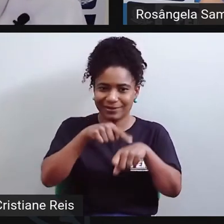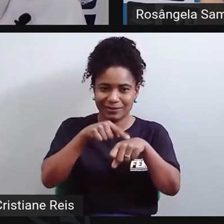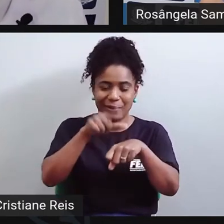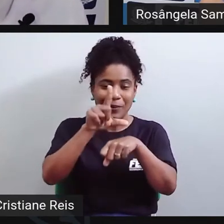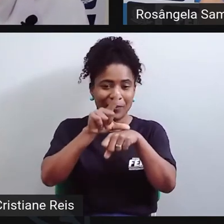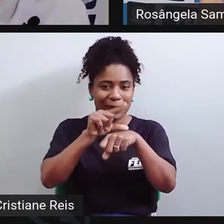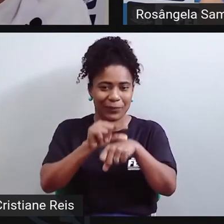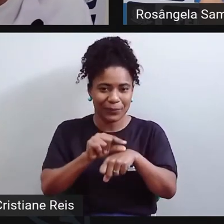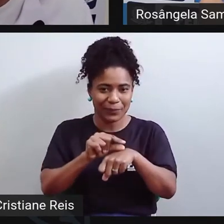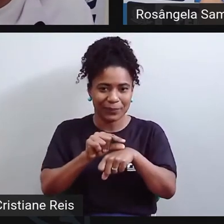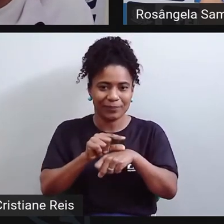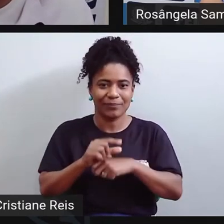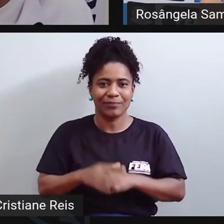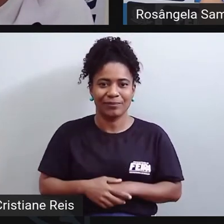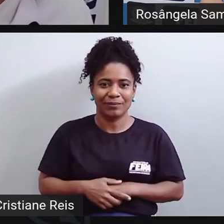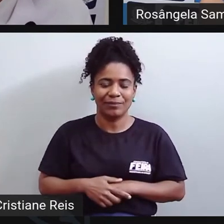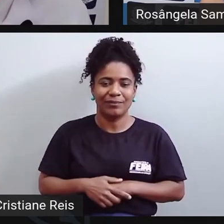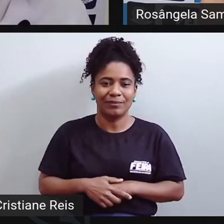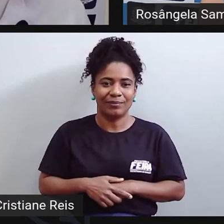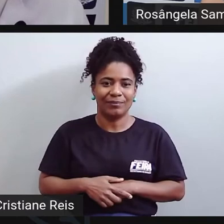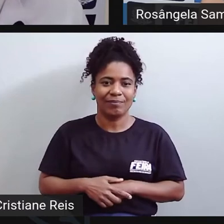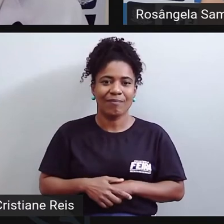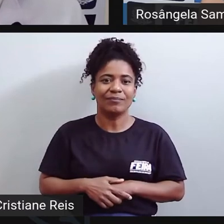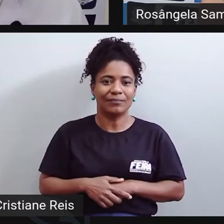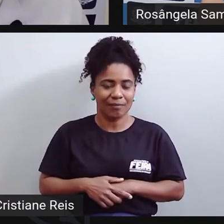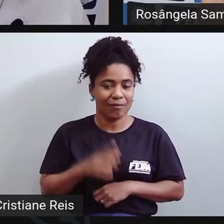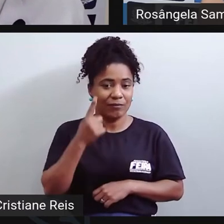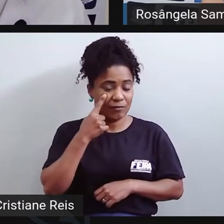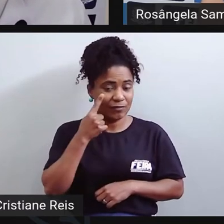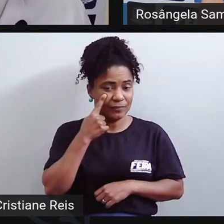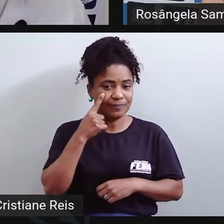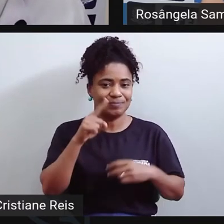então, já vou juntar dois tópicos aqui para a gente finalizar.